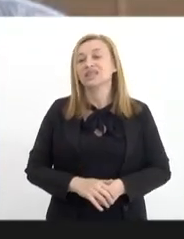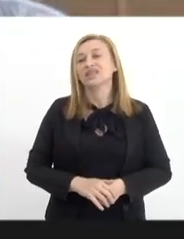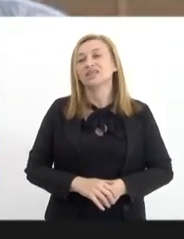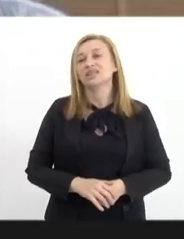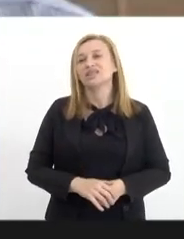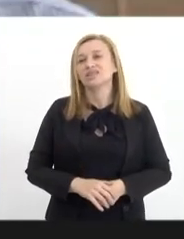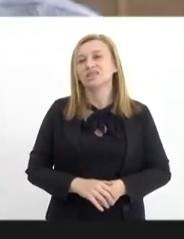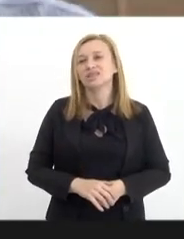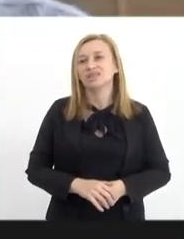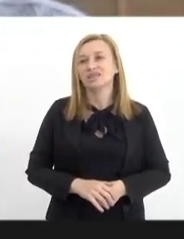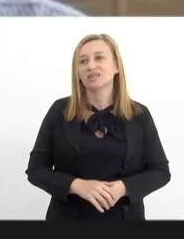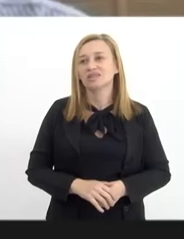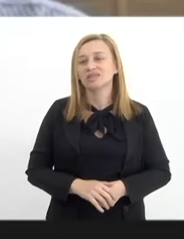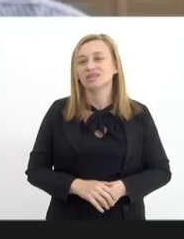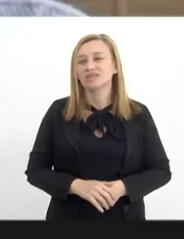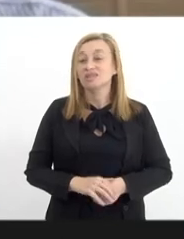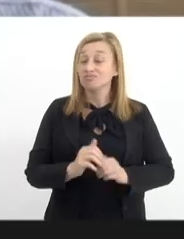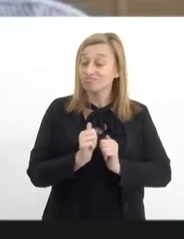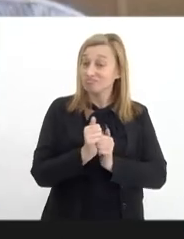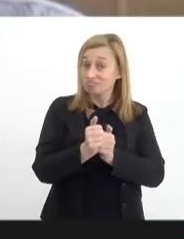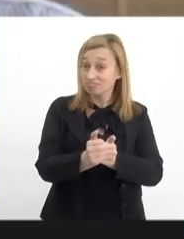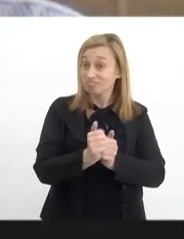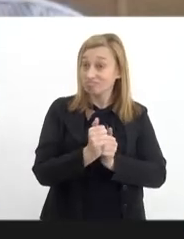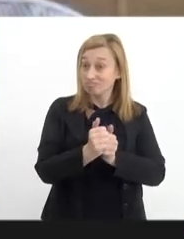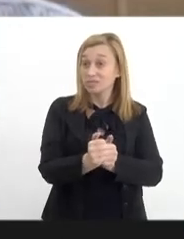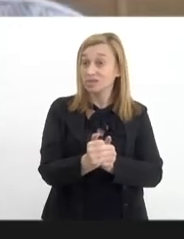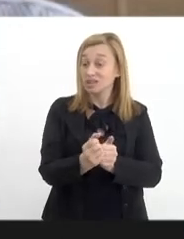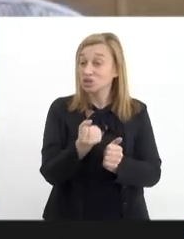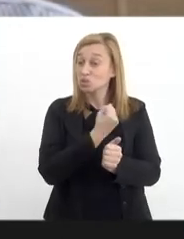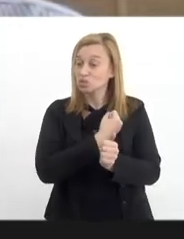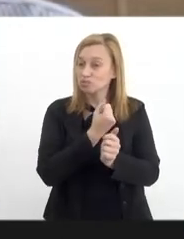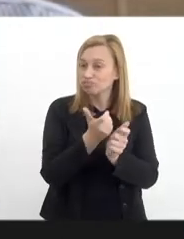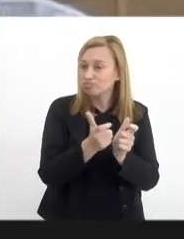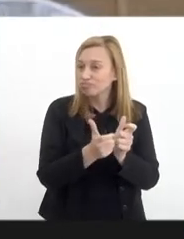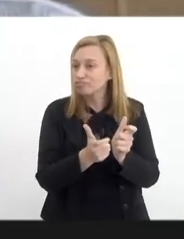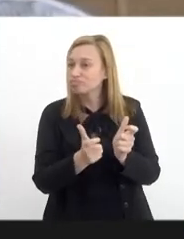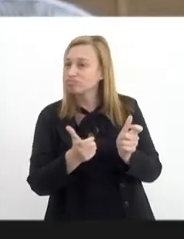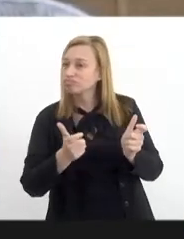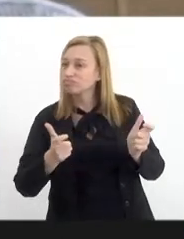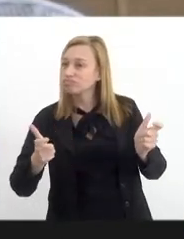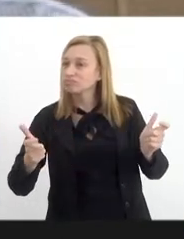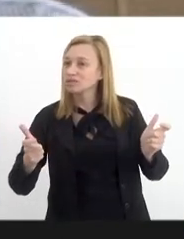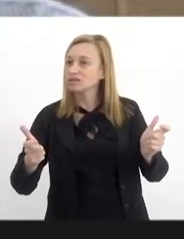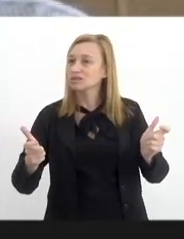gente vem acompanhando essa demanda, esse aumento da